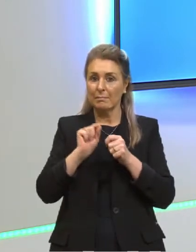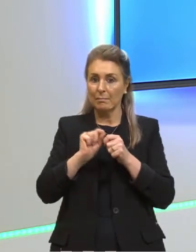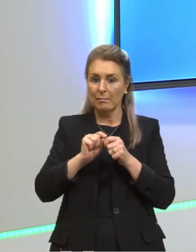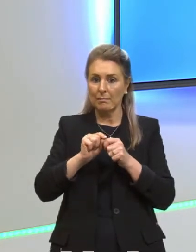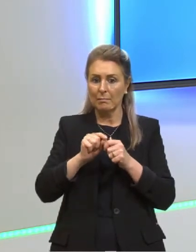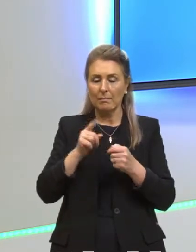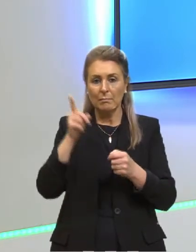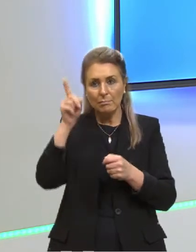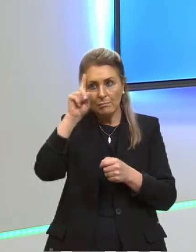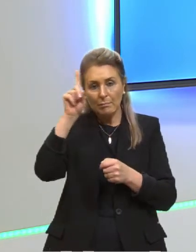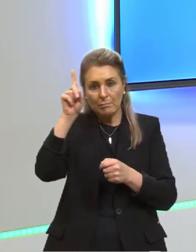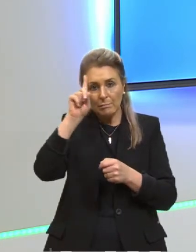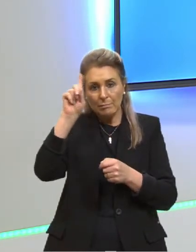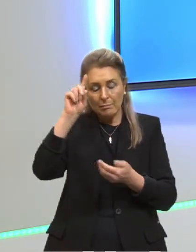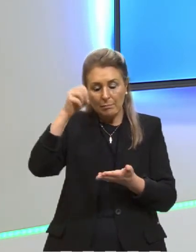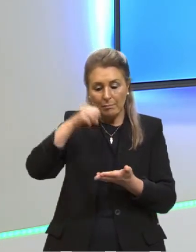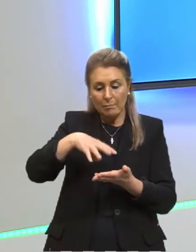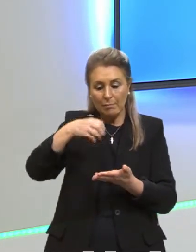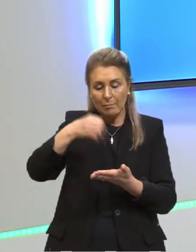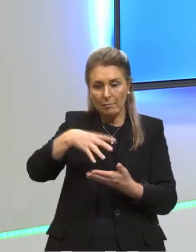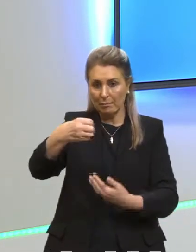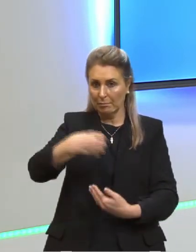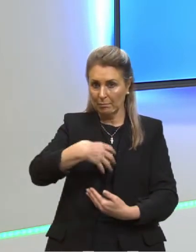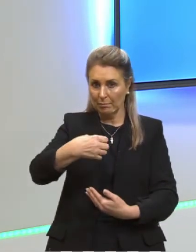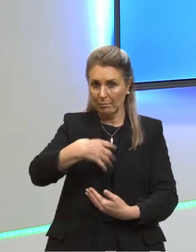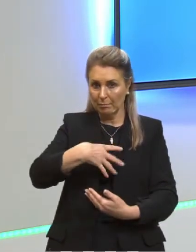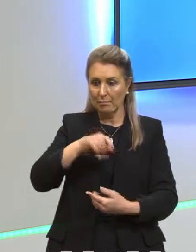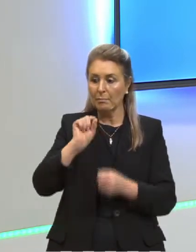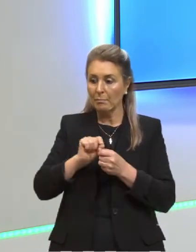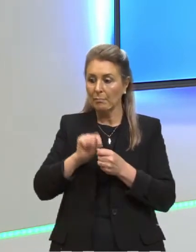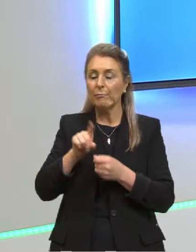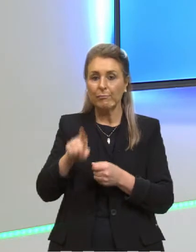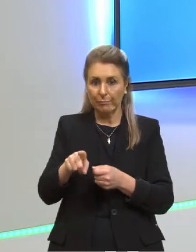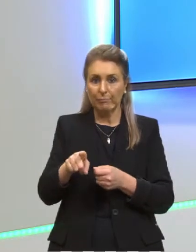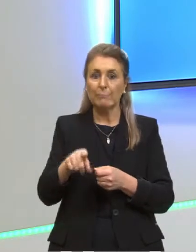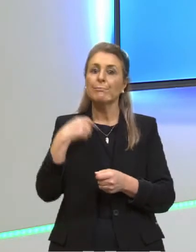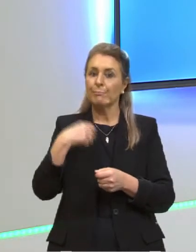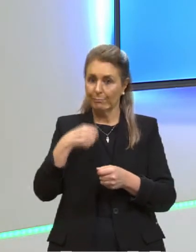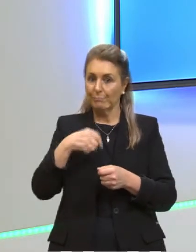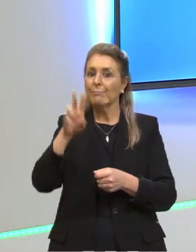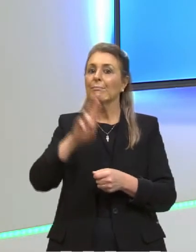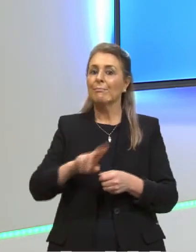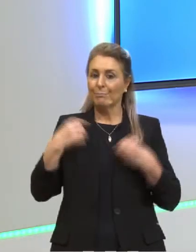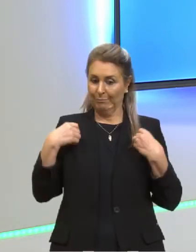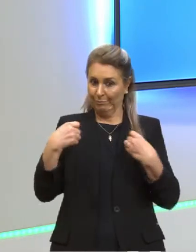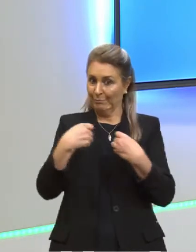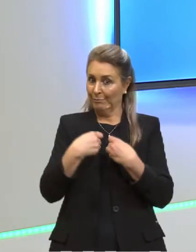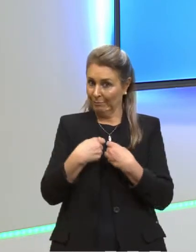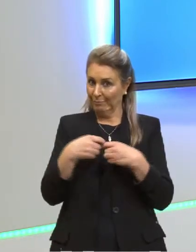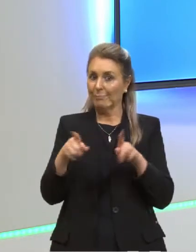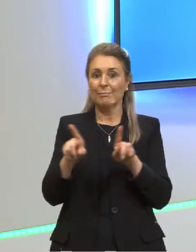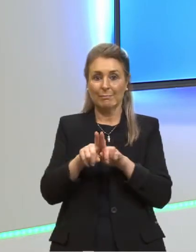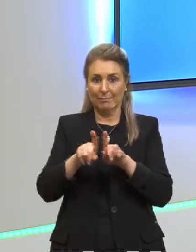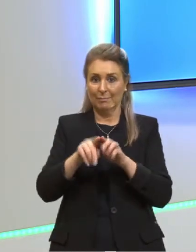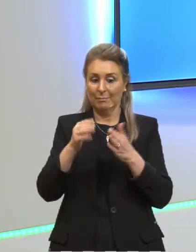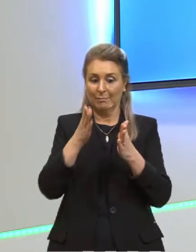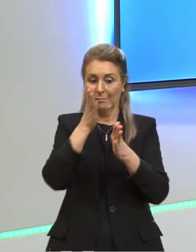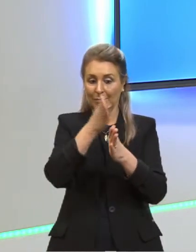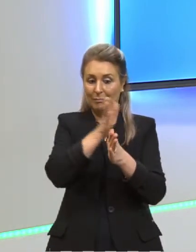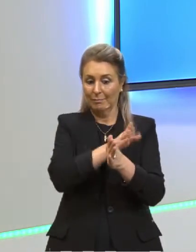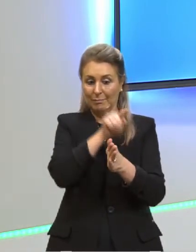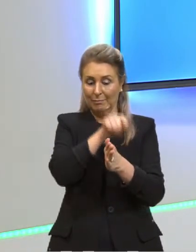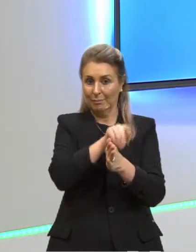todo precisa se proteger. A pessoa que fica aplicando o raio-x, ela fica lá, protegidinha, né, e